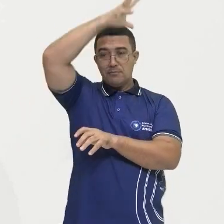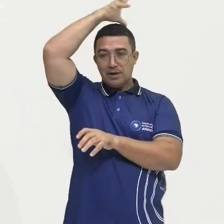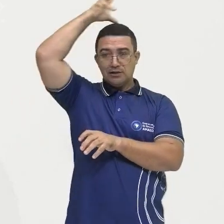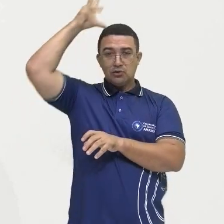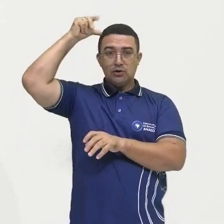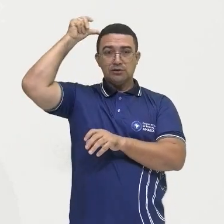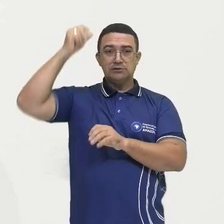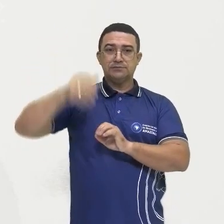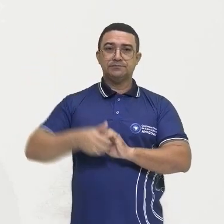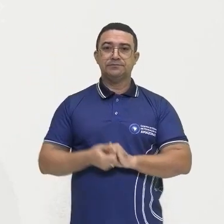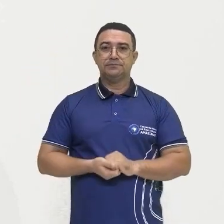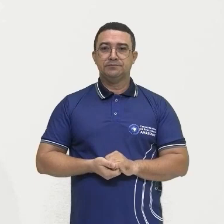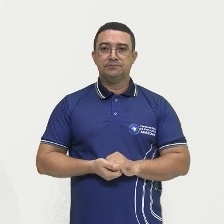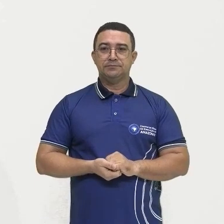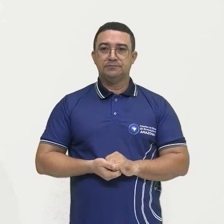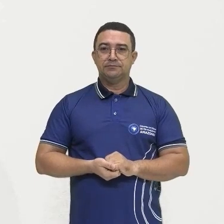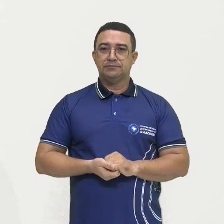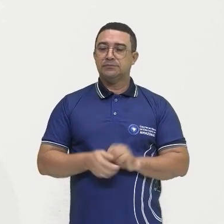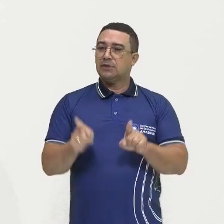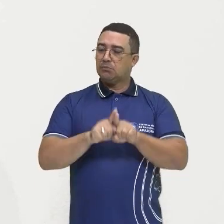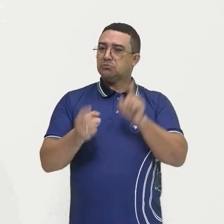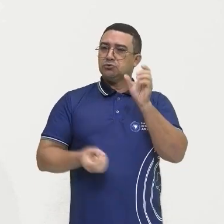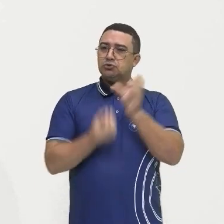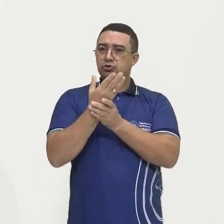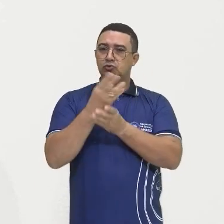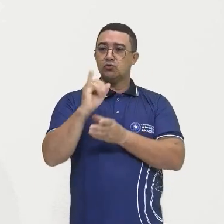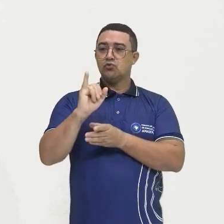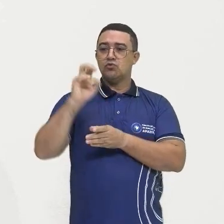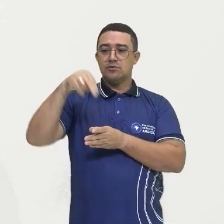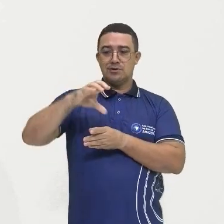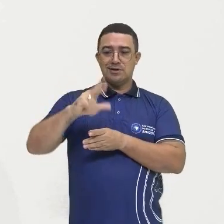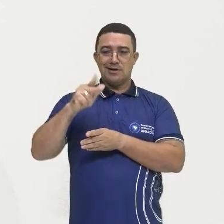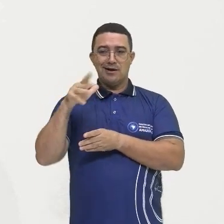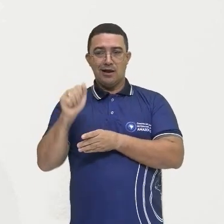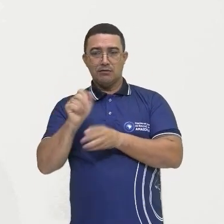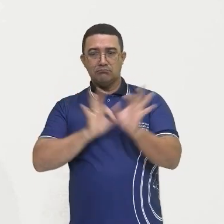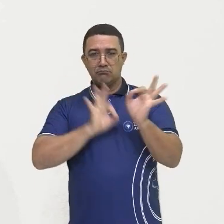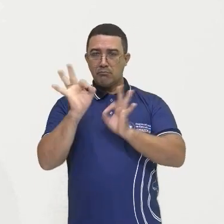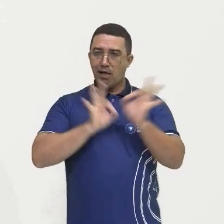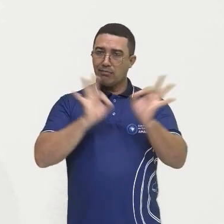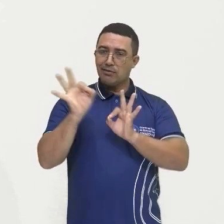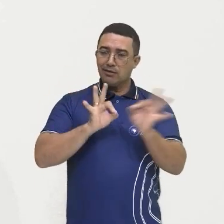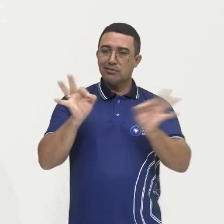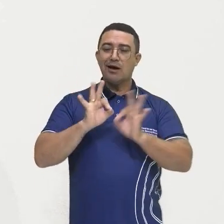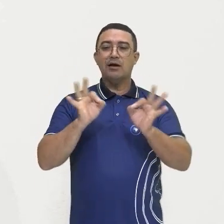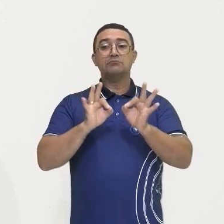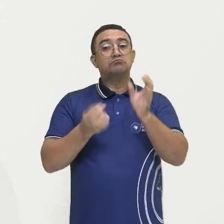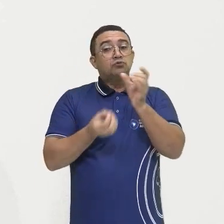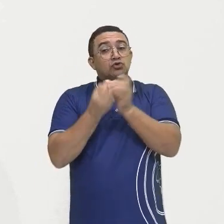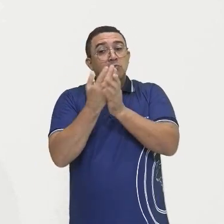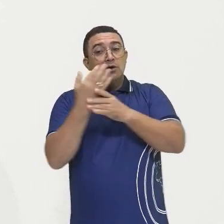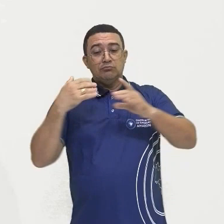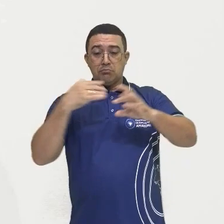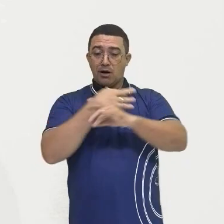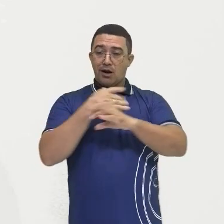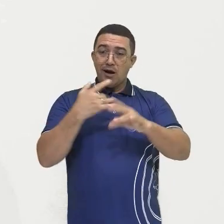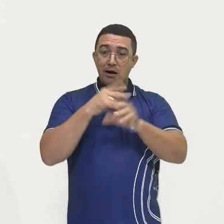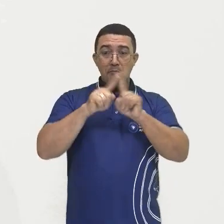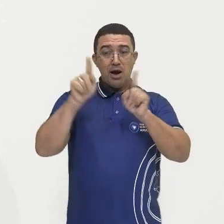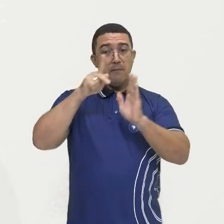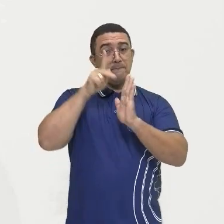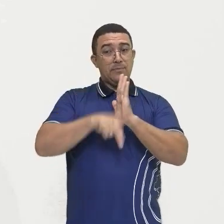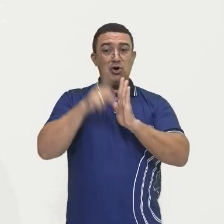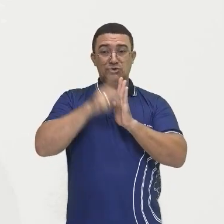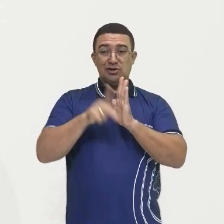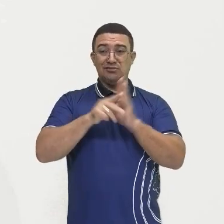urbanização, aí a gente tem a criação do INCRA, que vai planejar esse urbanismo rural, mas o projeto acabou